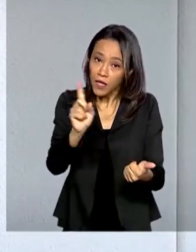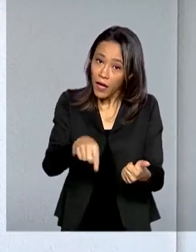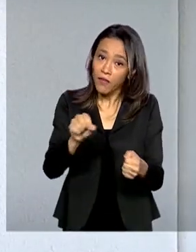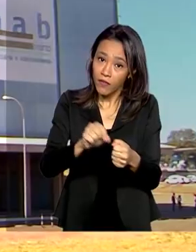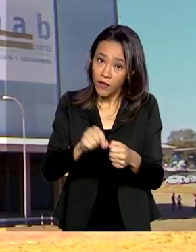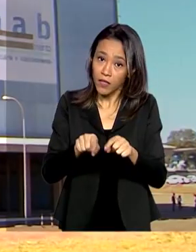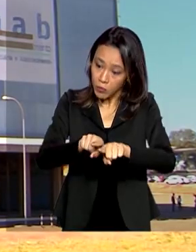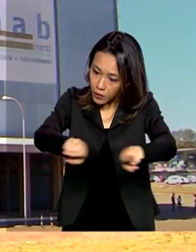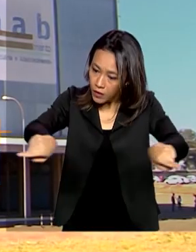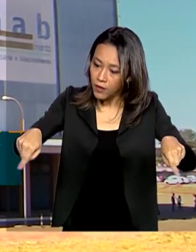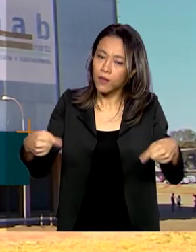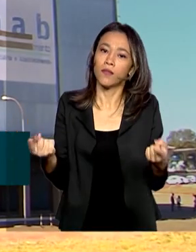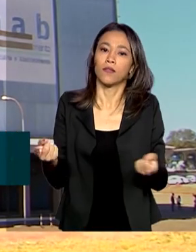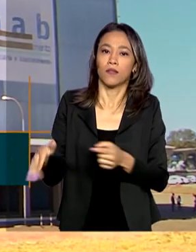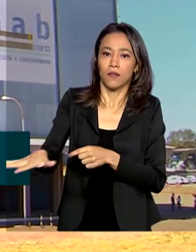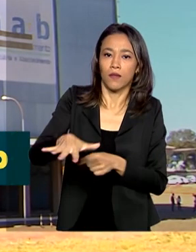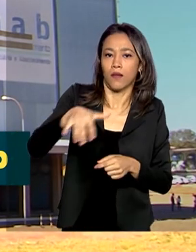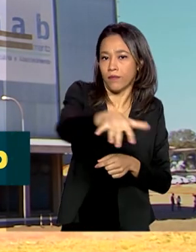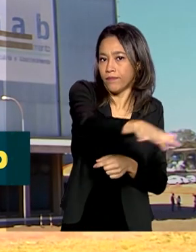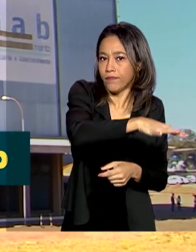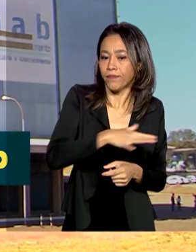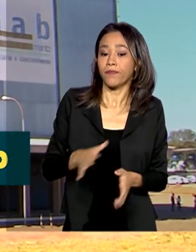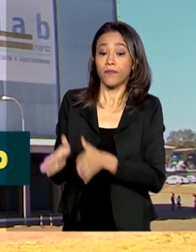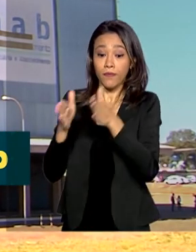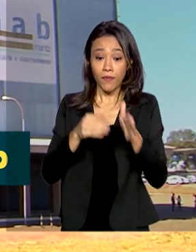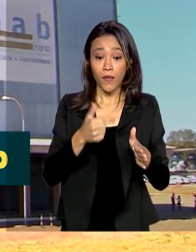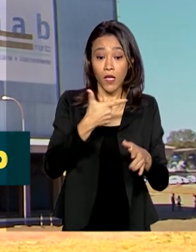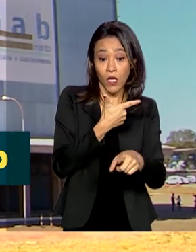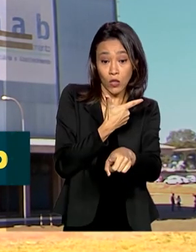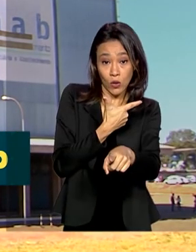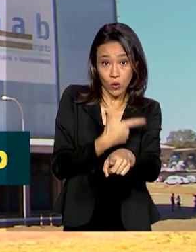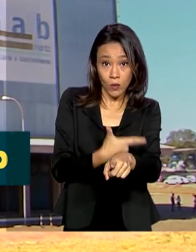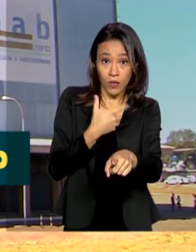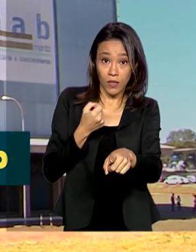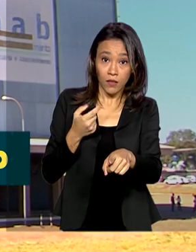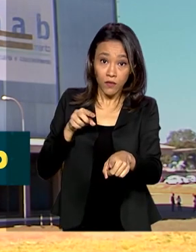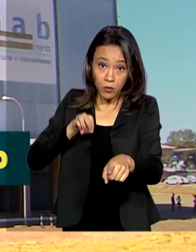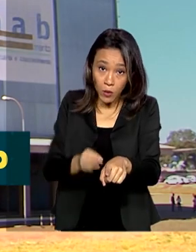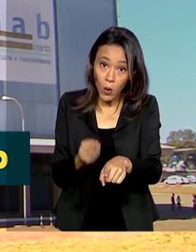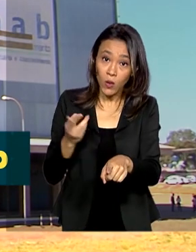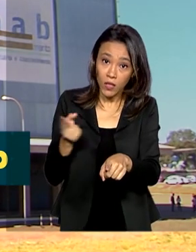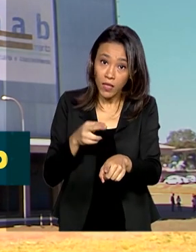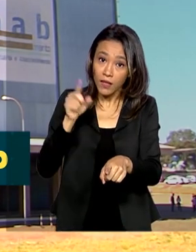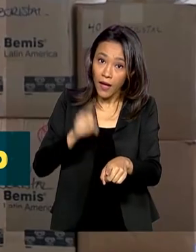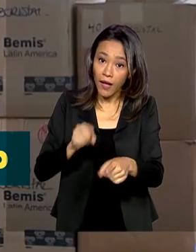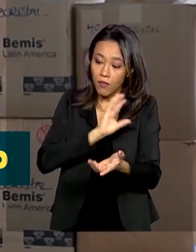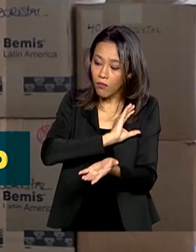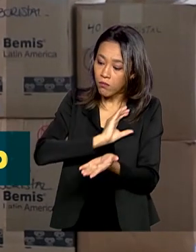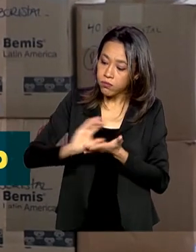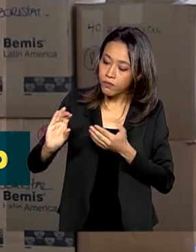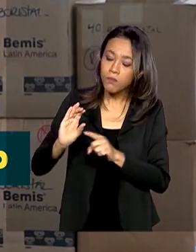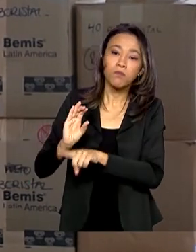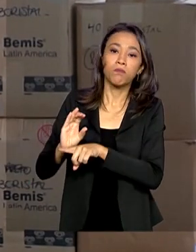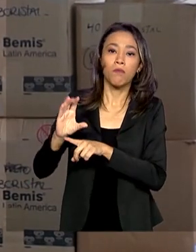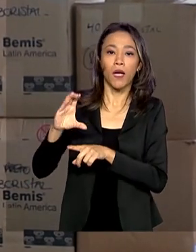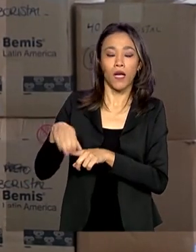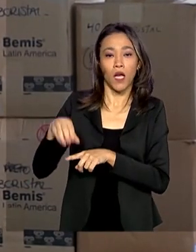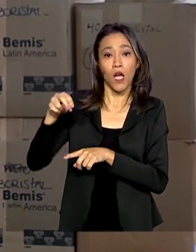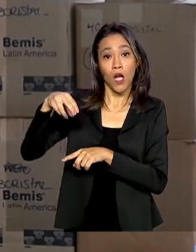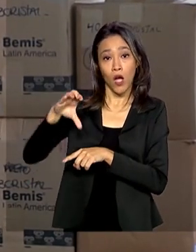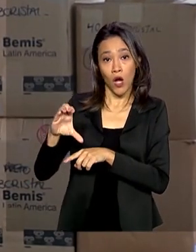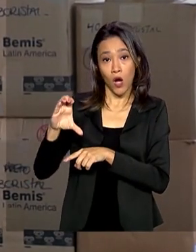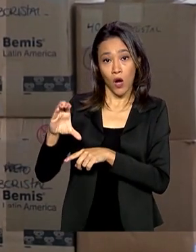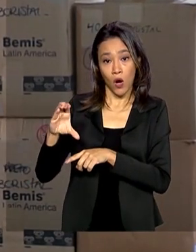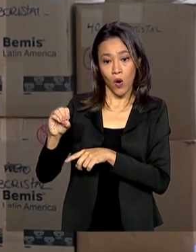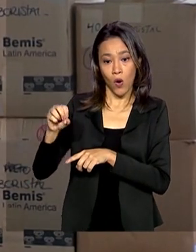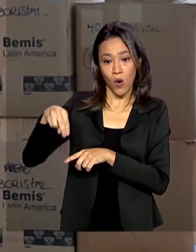agricultura. 220 milhões de reais serão destinados para a CONAB, que vai comprar alimentos das